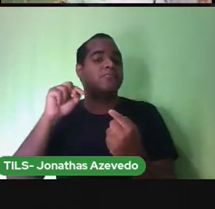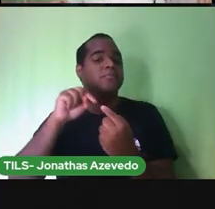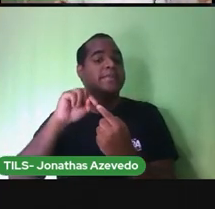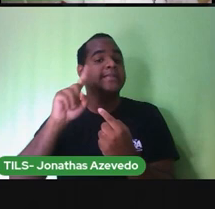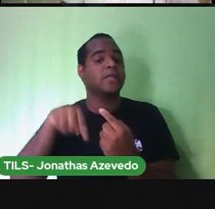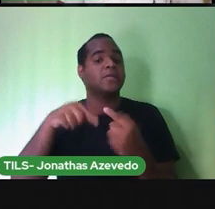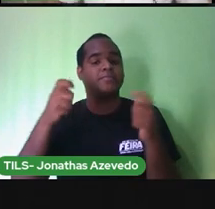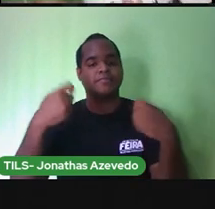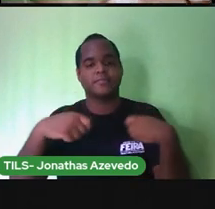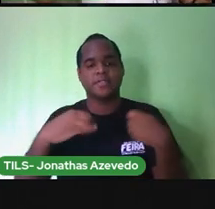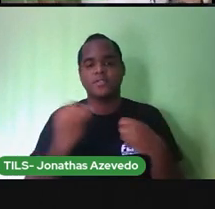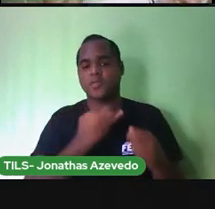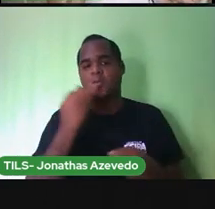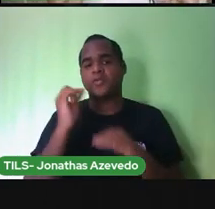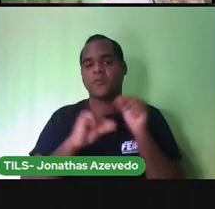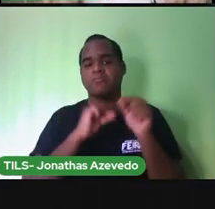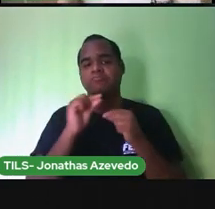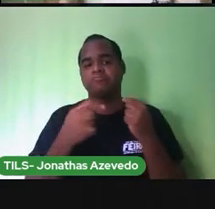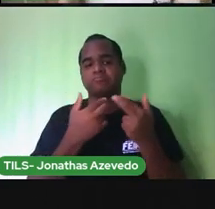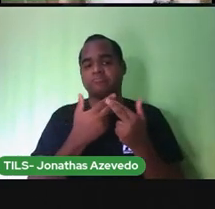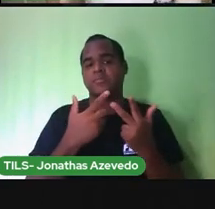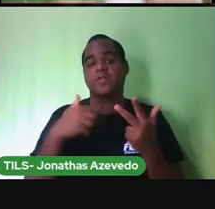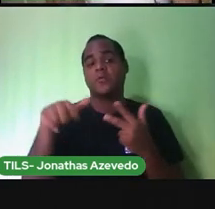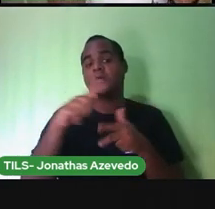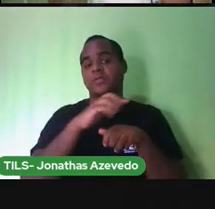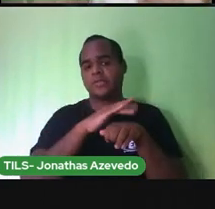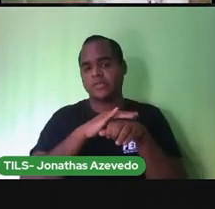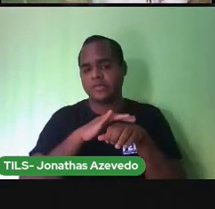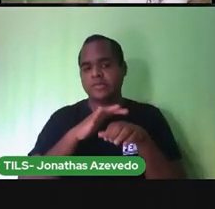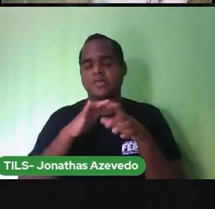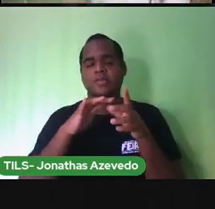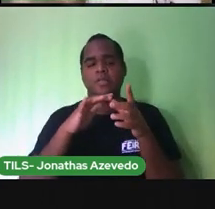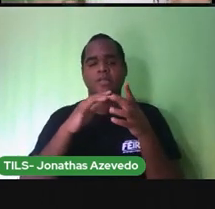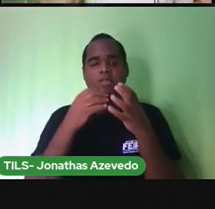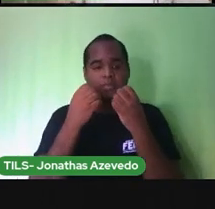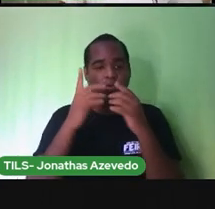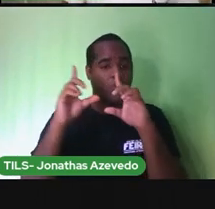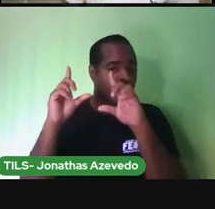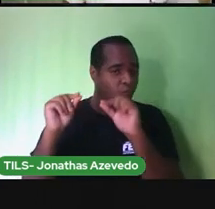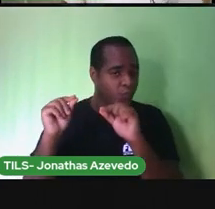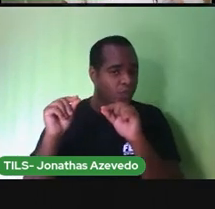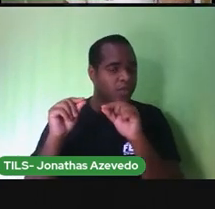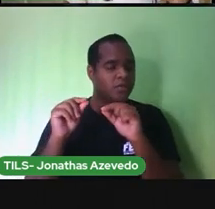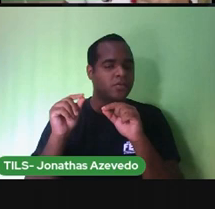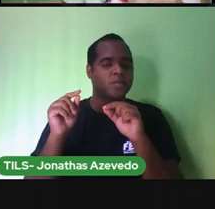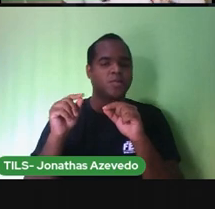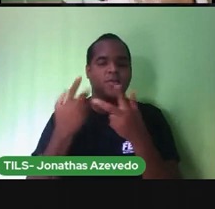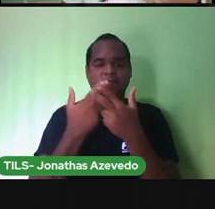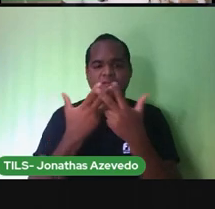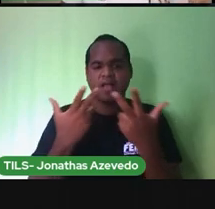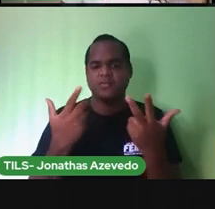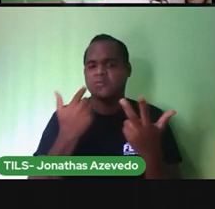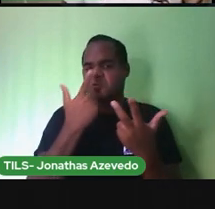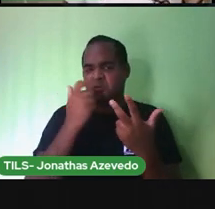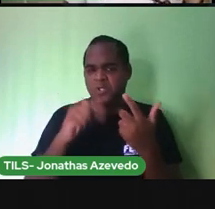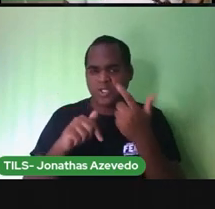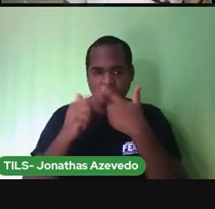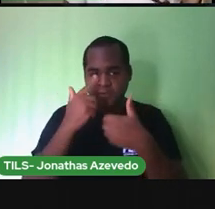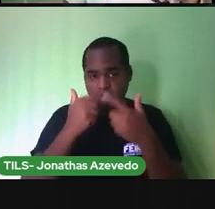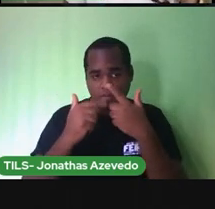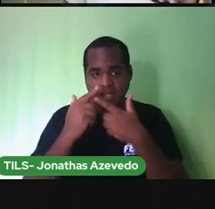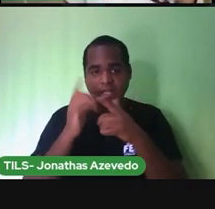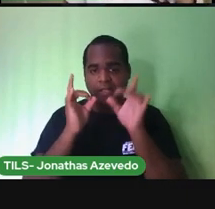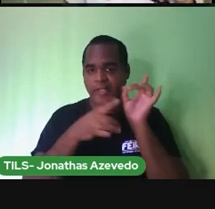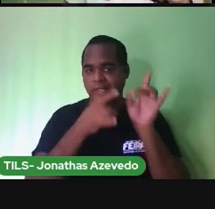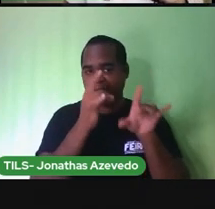precisa praticar porque quando a gente faz isso a gente diminui essa quantidade de lixo que é dispensada